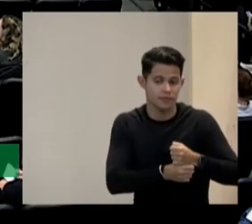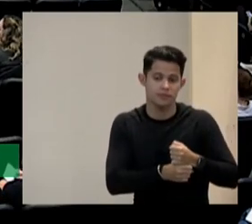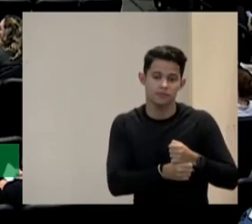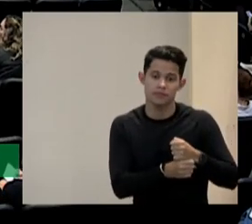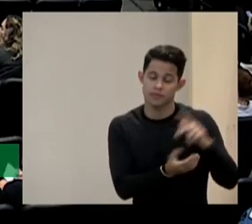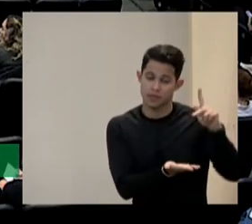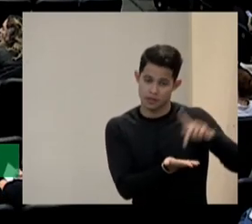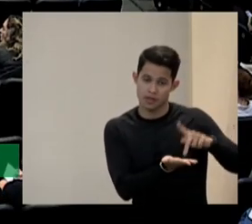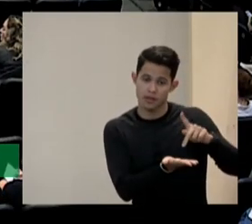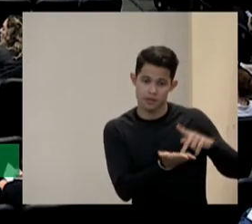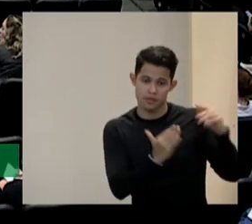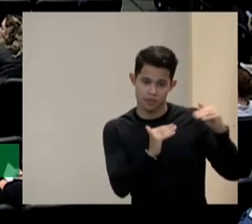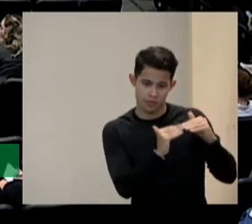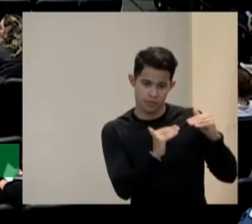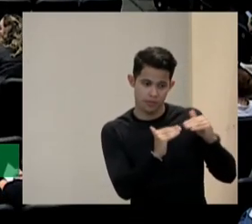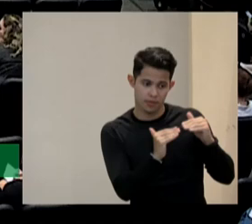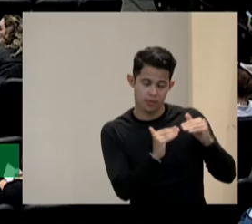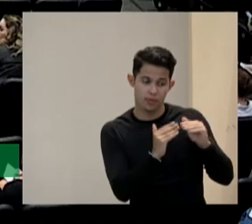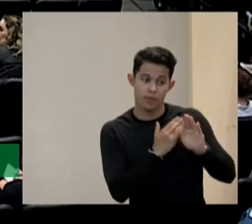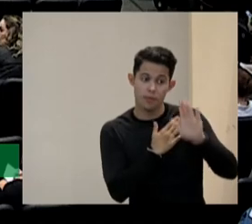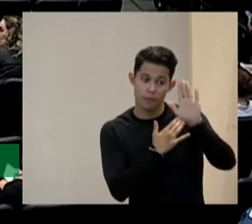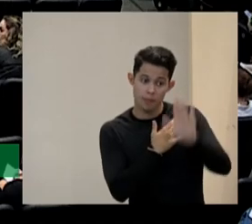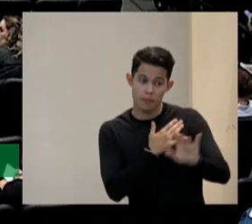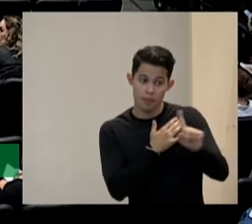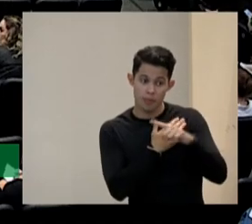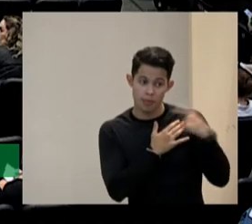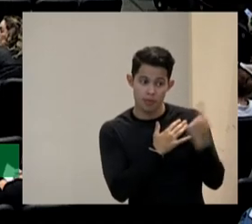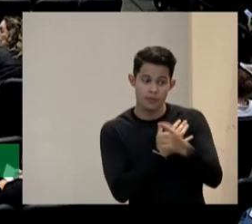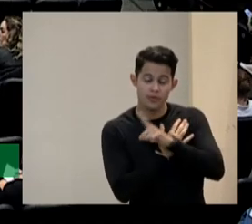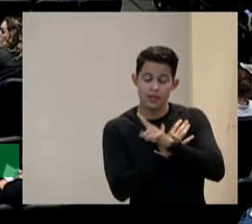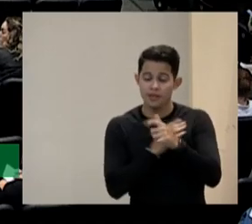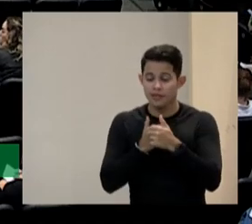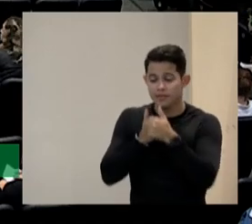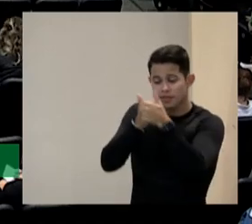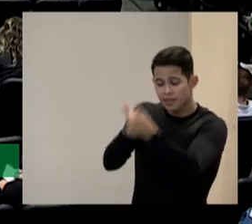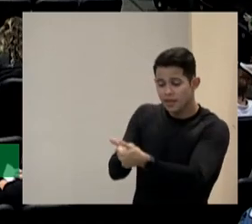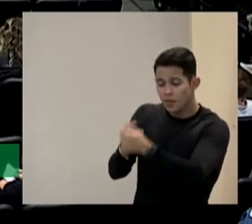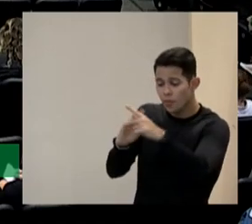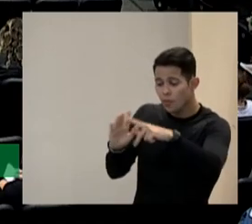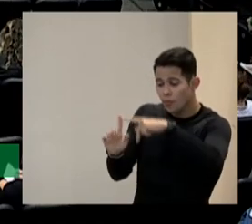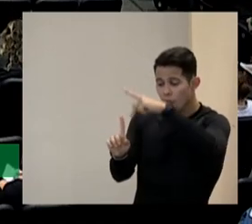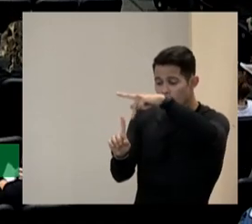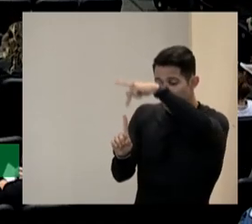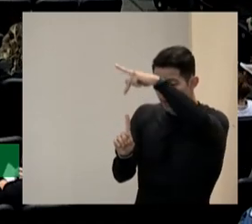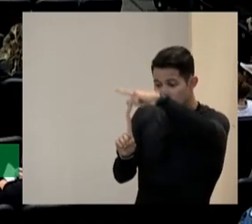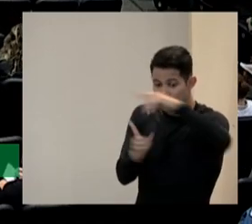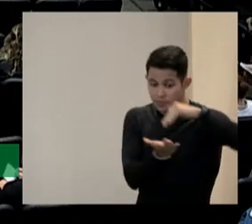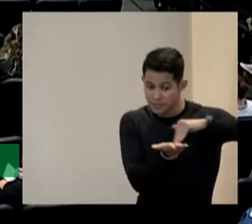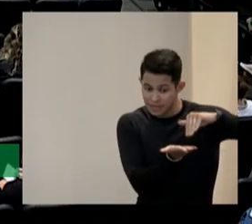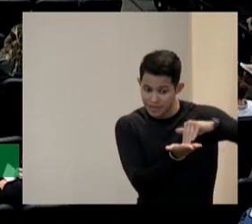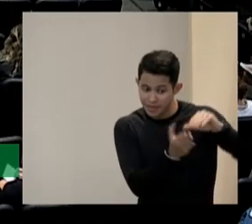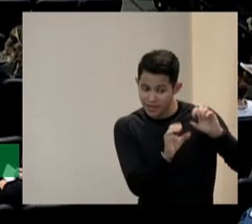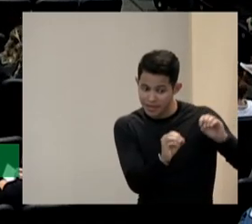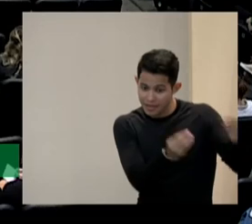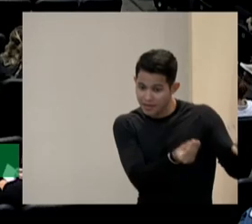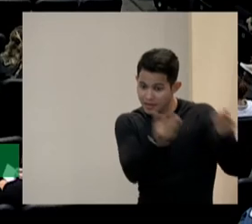com certeza absoluta mas nós temos que seguir um plano que é dado pela Secretaria de Educación tem